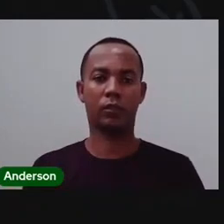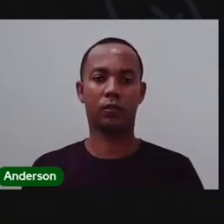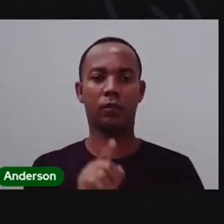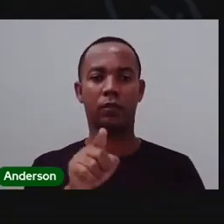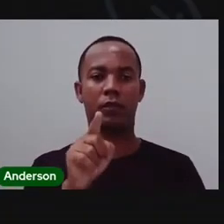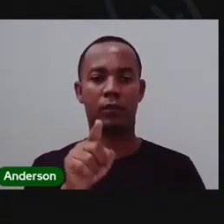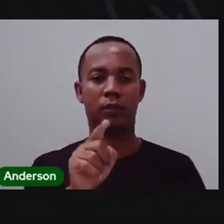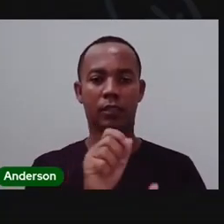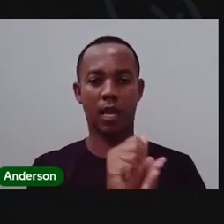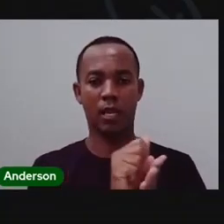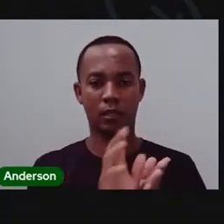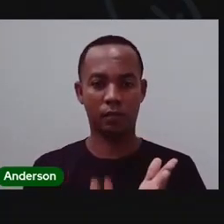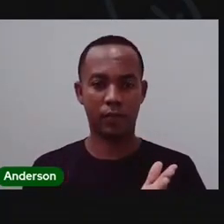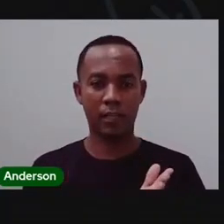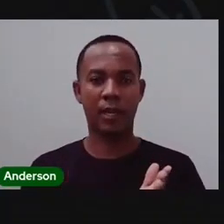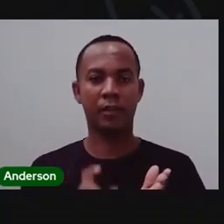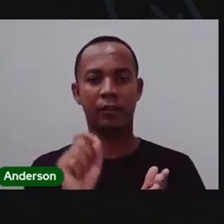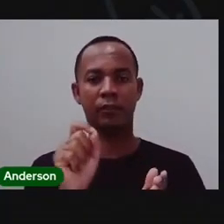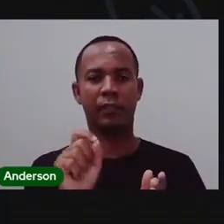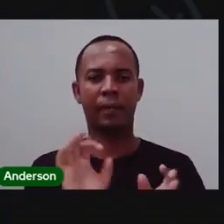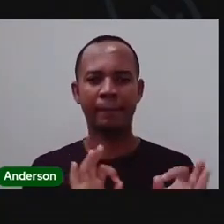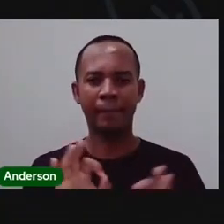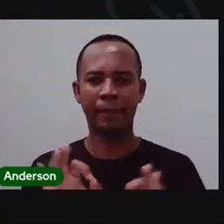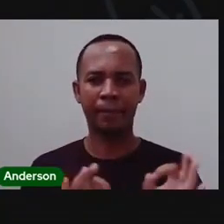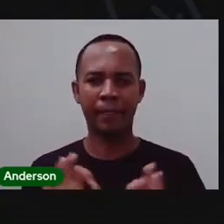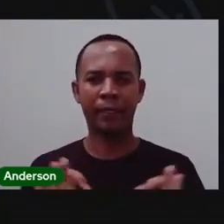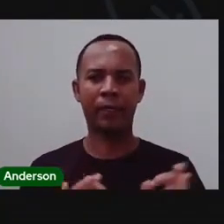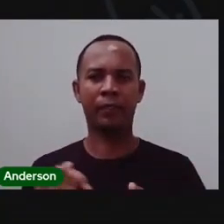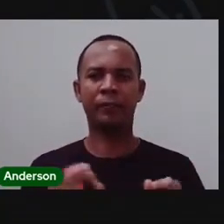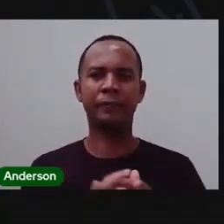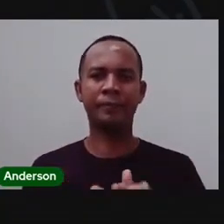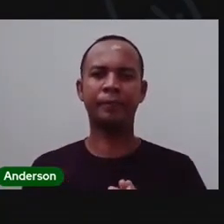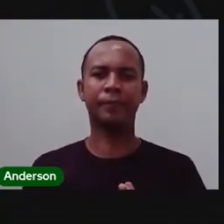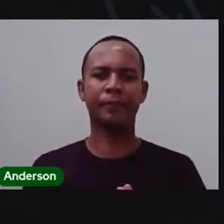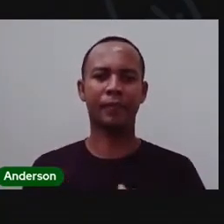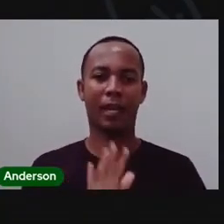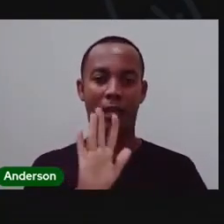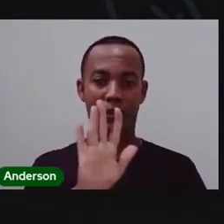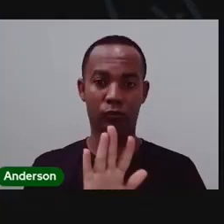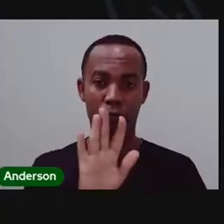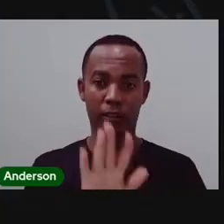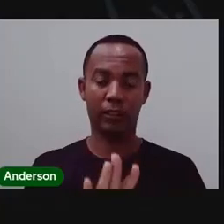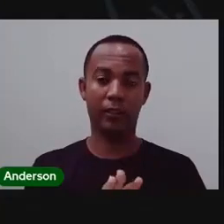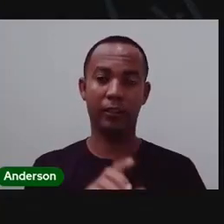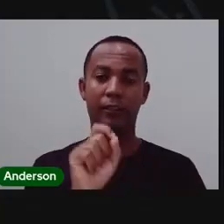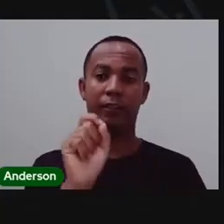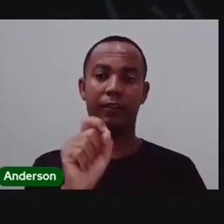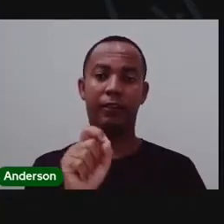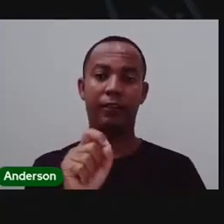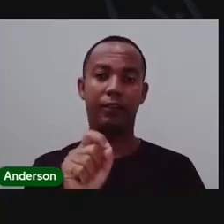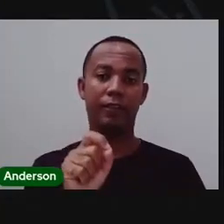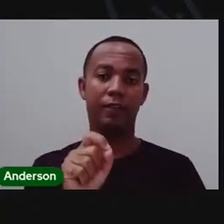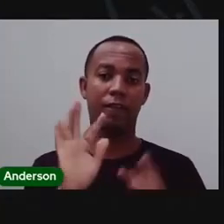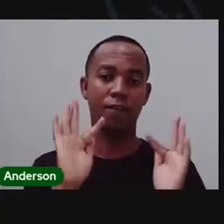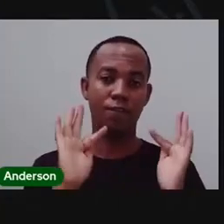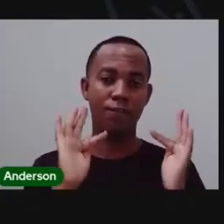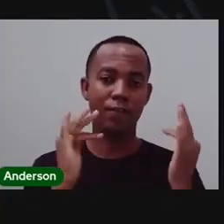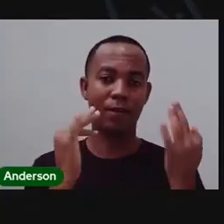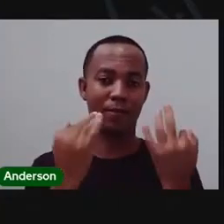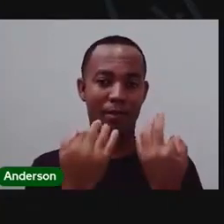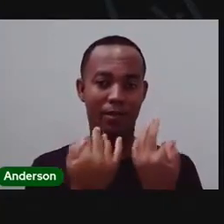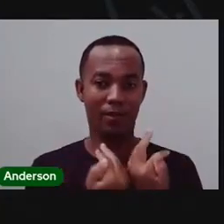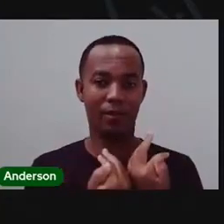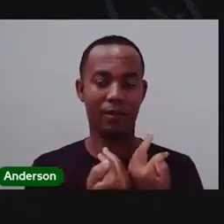Então vamos lá Bom Agora com a ajuda Da sua família Né? E depois que você já viu Esse